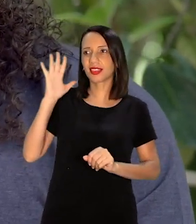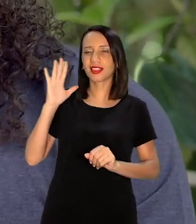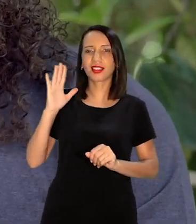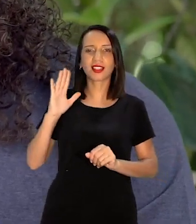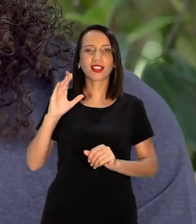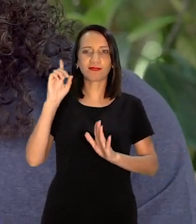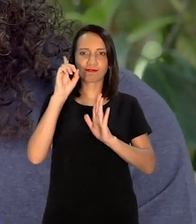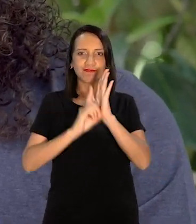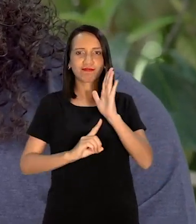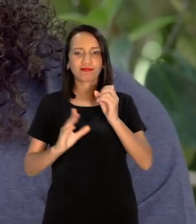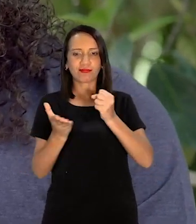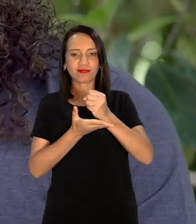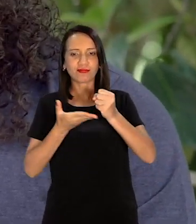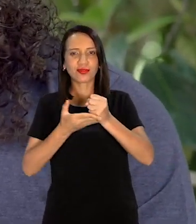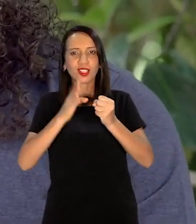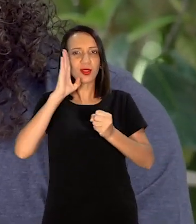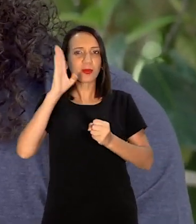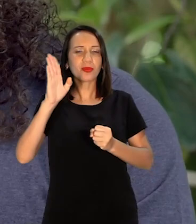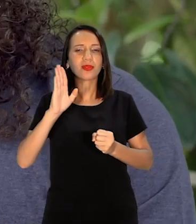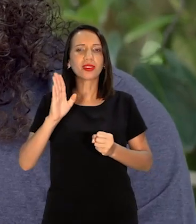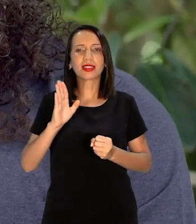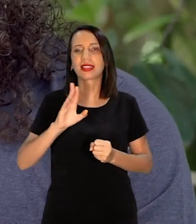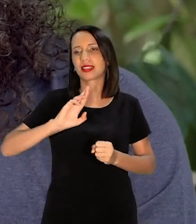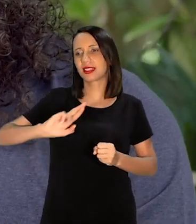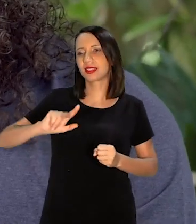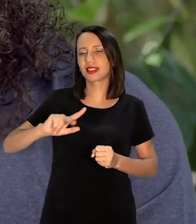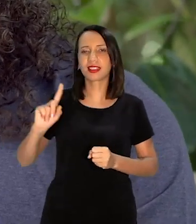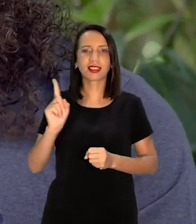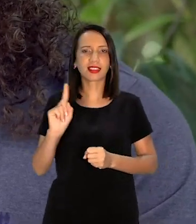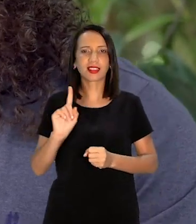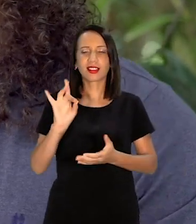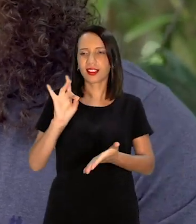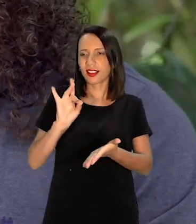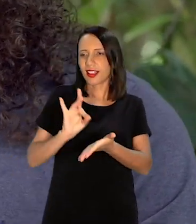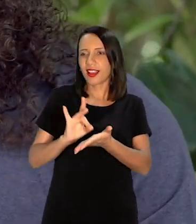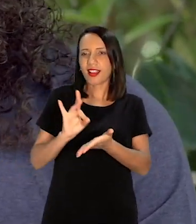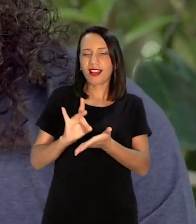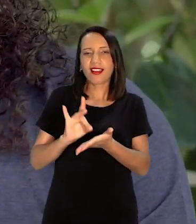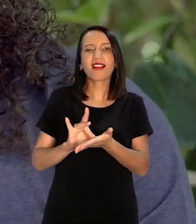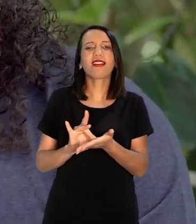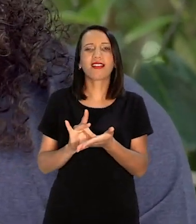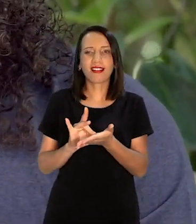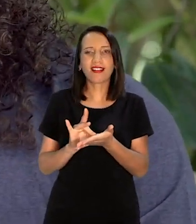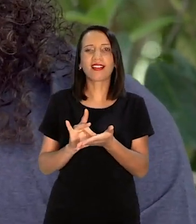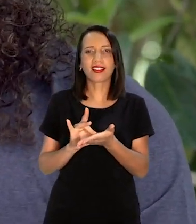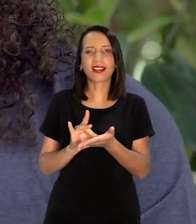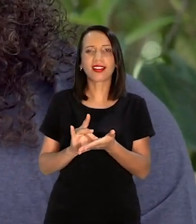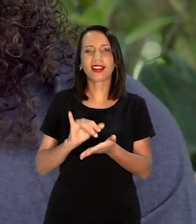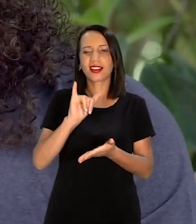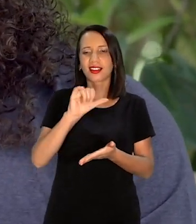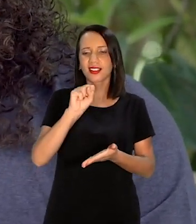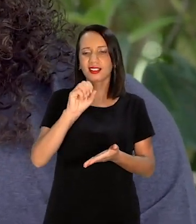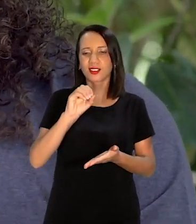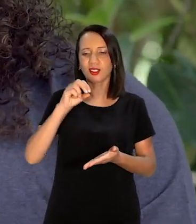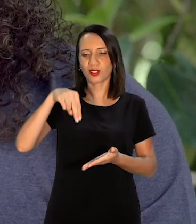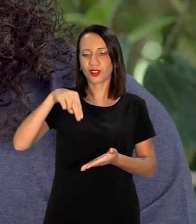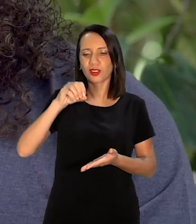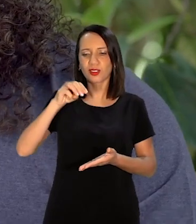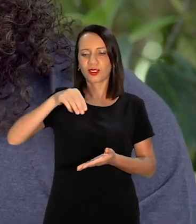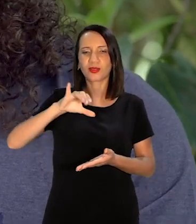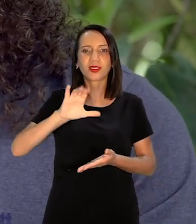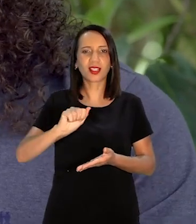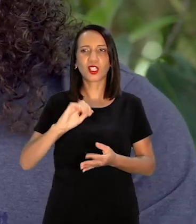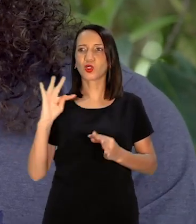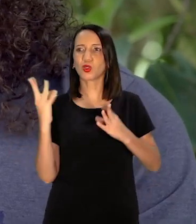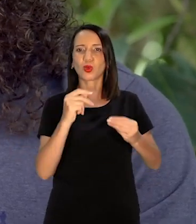fundamentais Ela não é Ela não é Realmente Isonômica Não é para todo mundo E